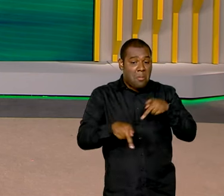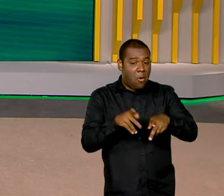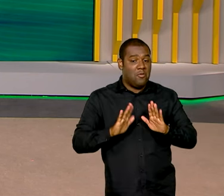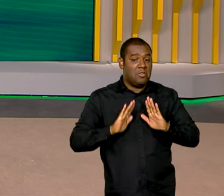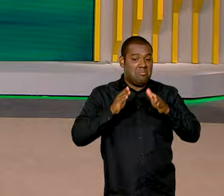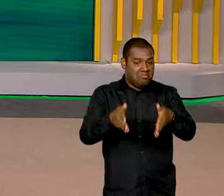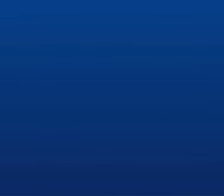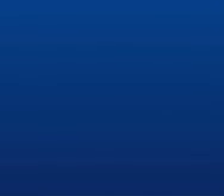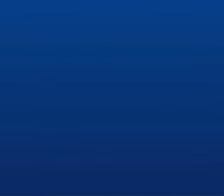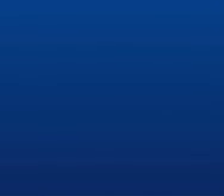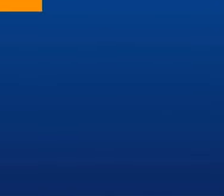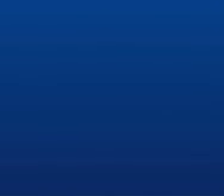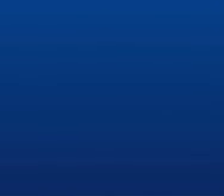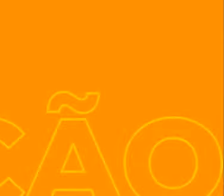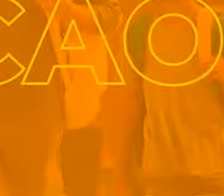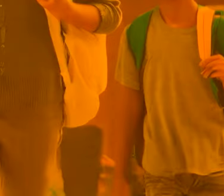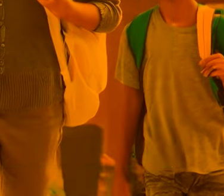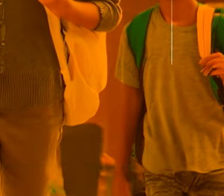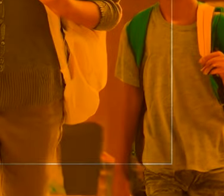Confira aí.